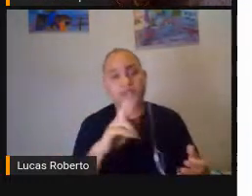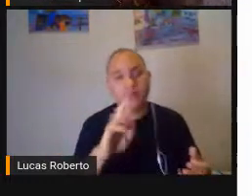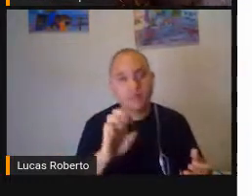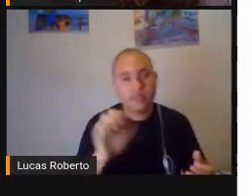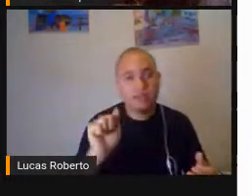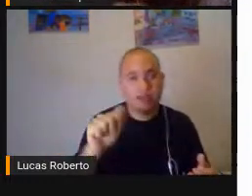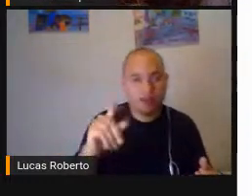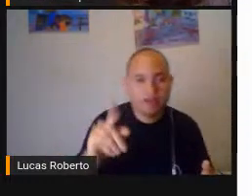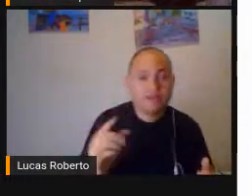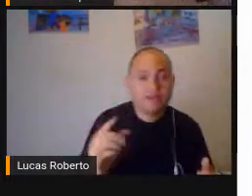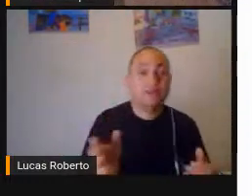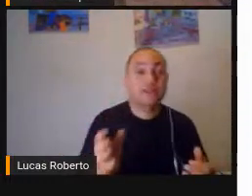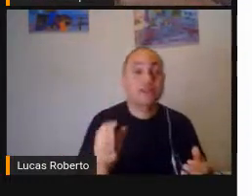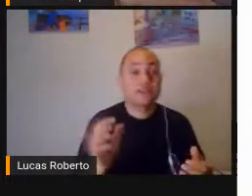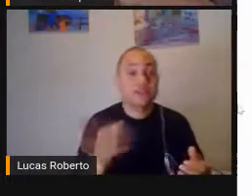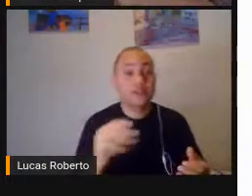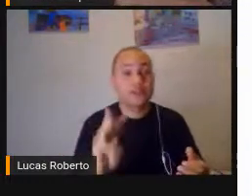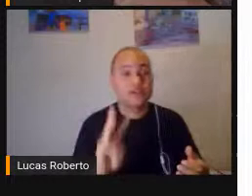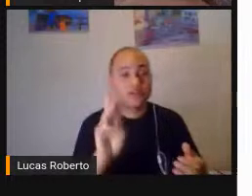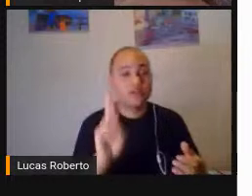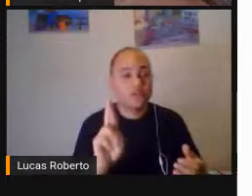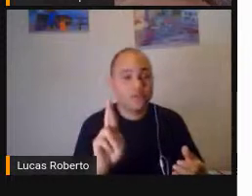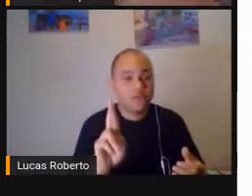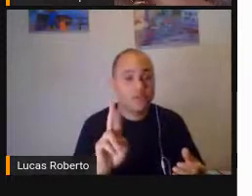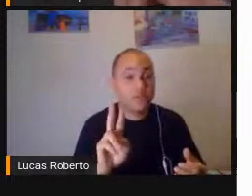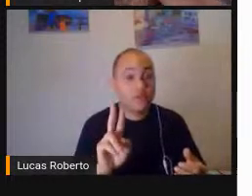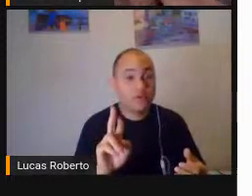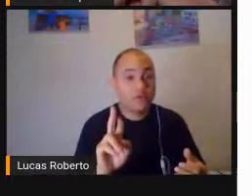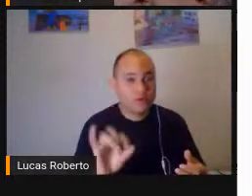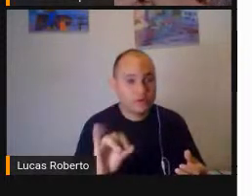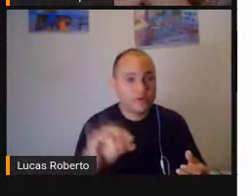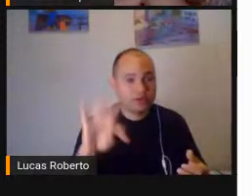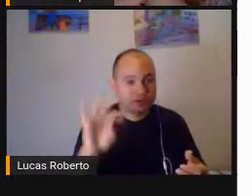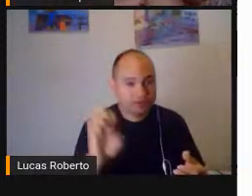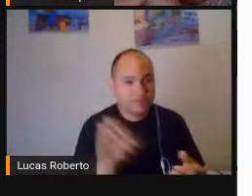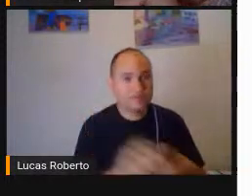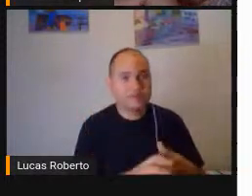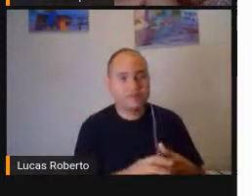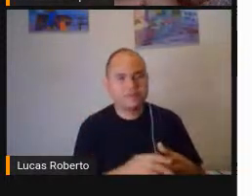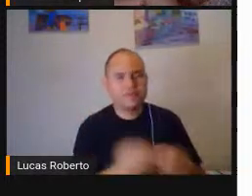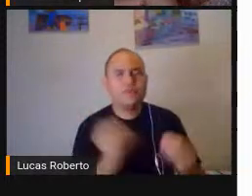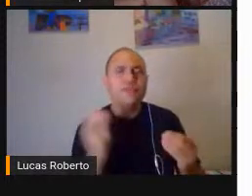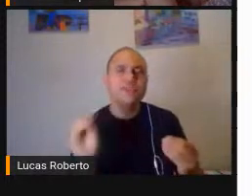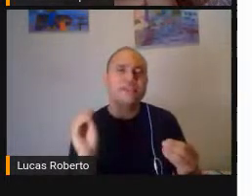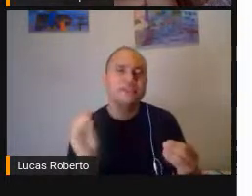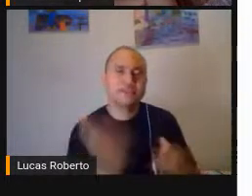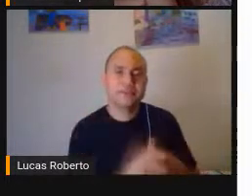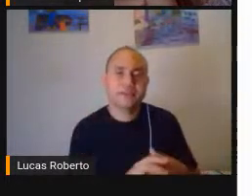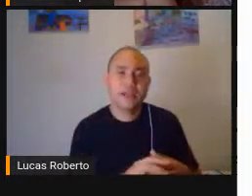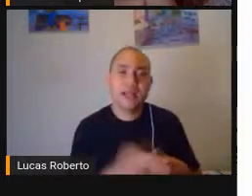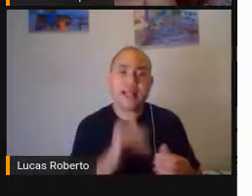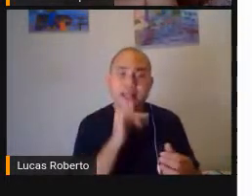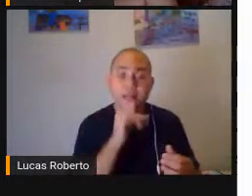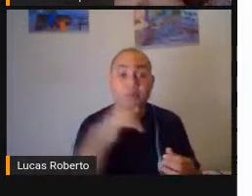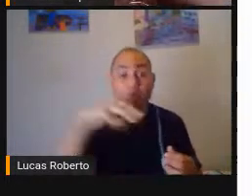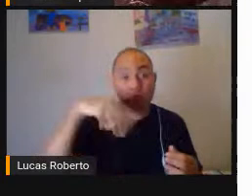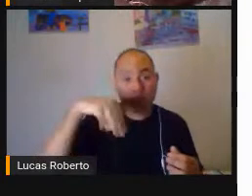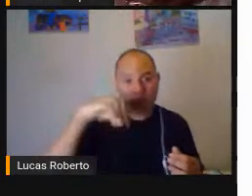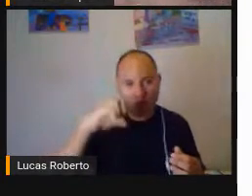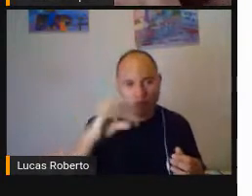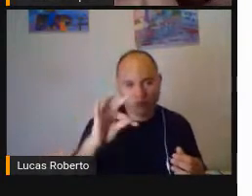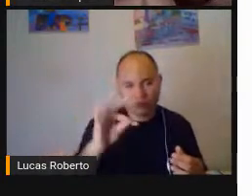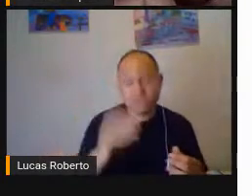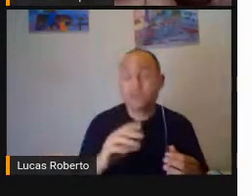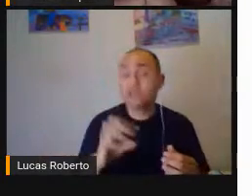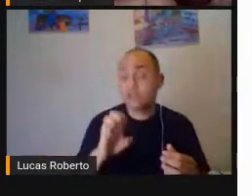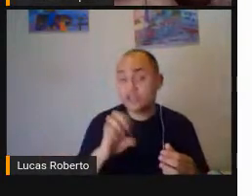Do Chrome Por exemplo Olha O mote Você pode fazer Uma atividade falada Olha